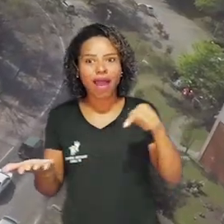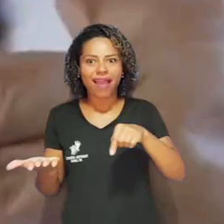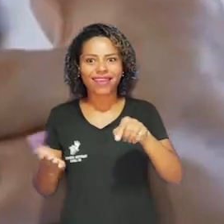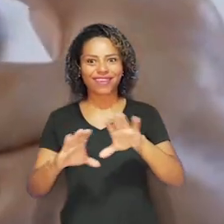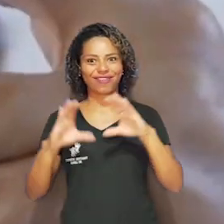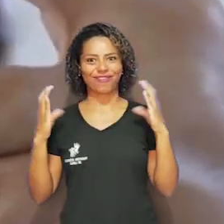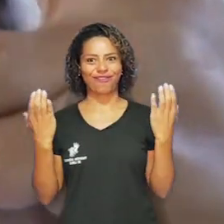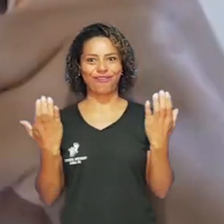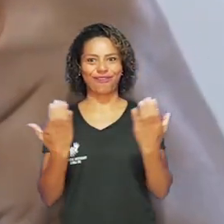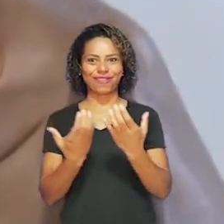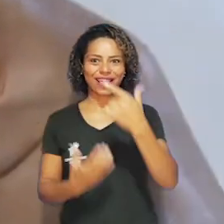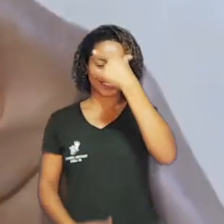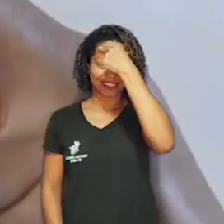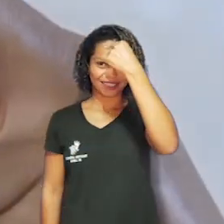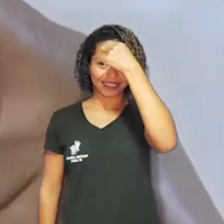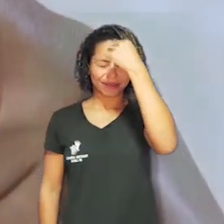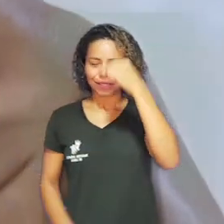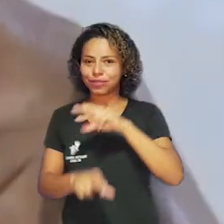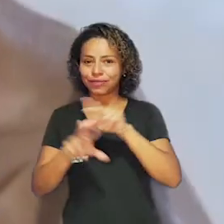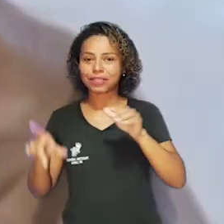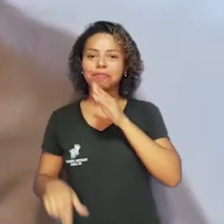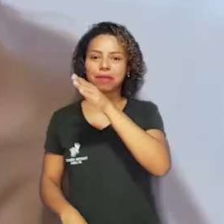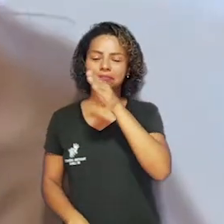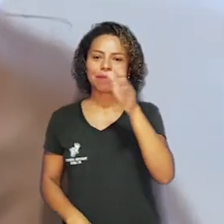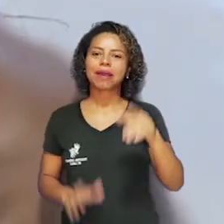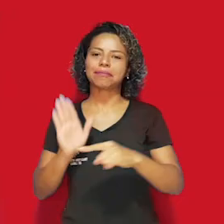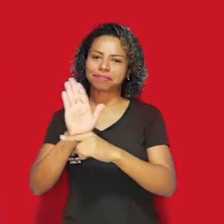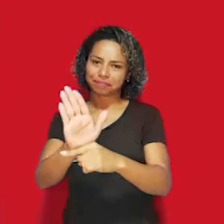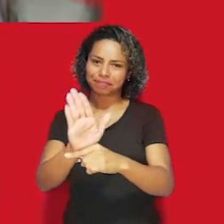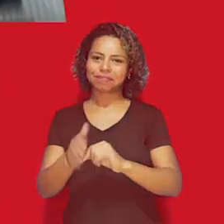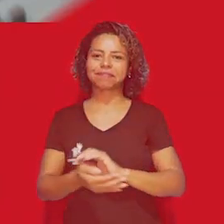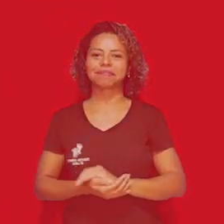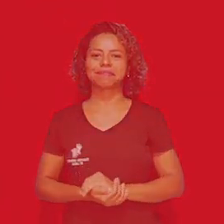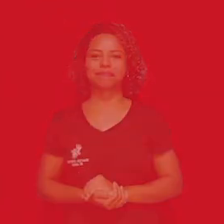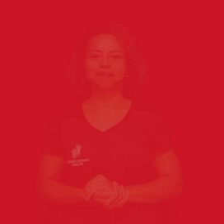acadêmica se mostra atuante em diversas áreas.